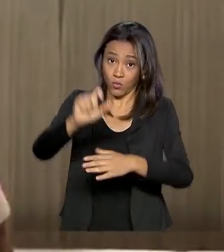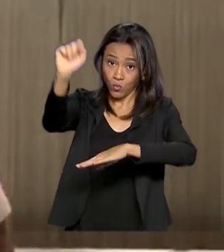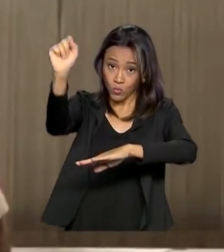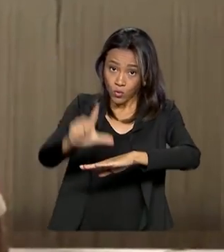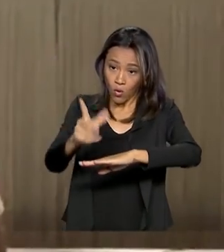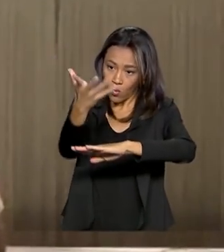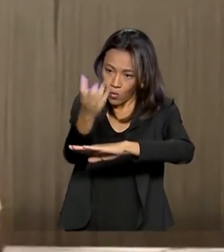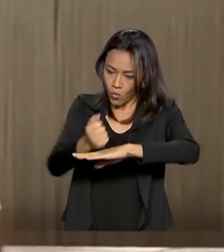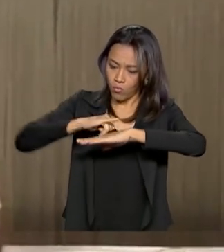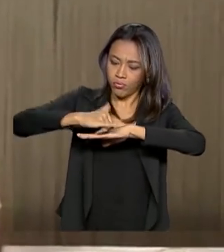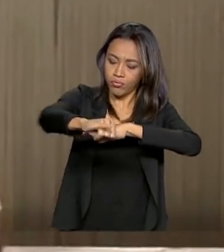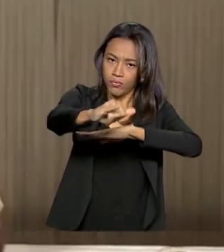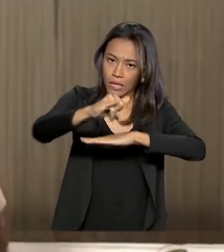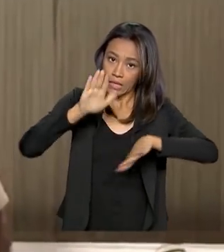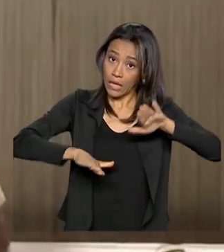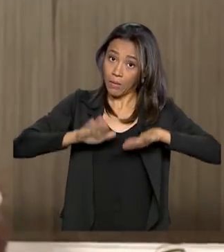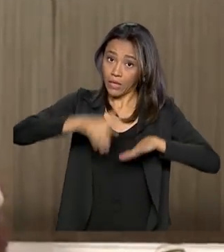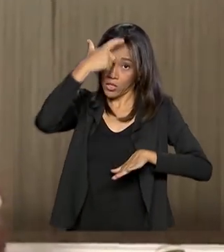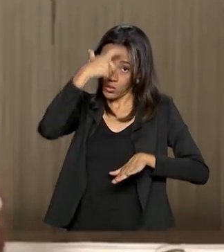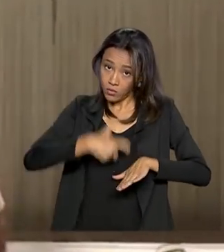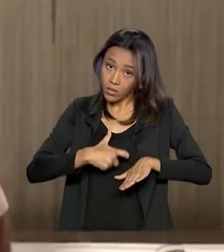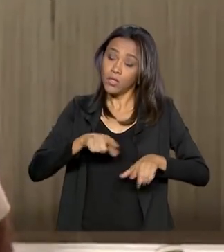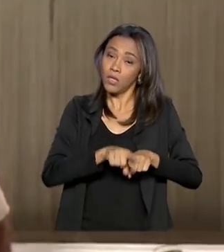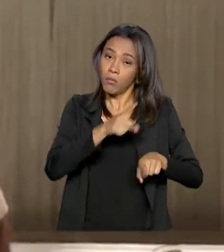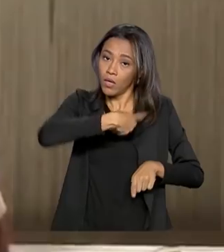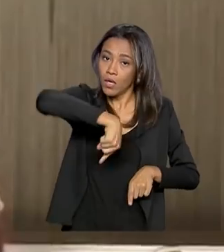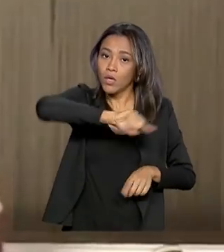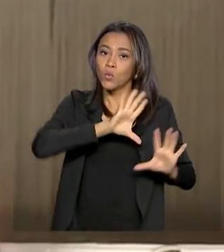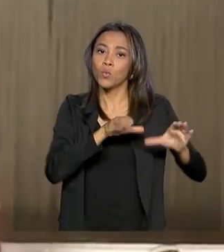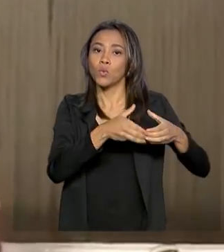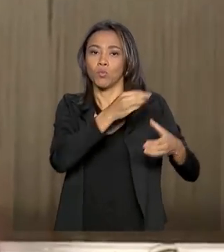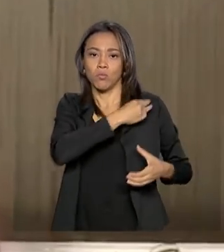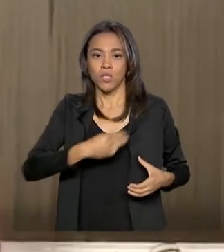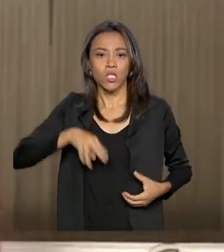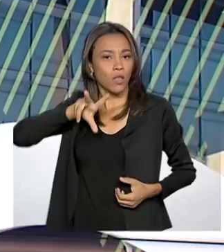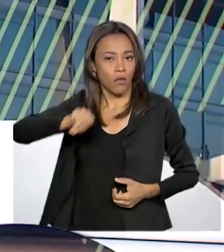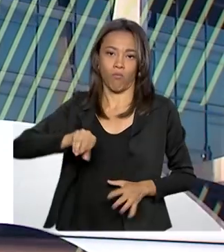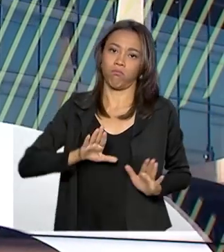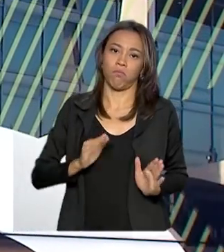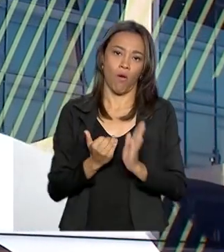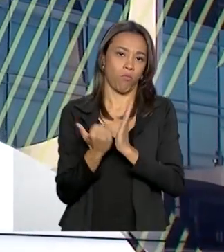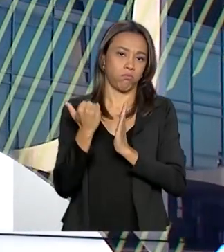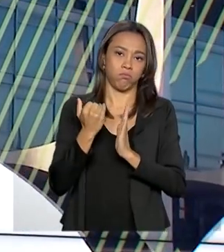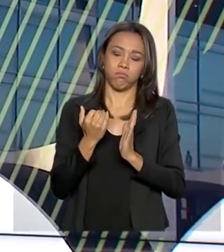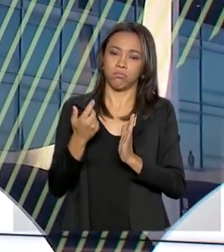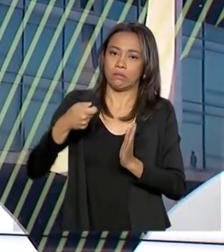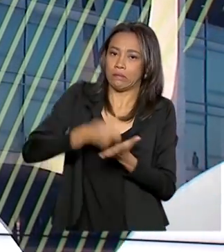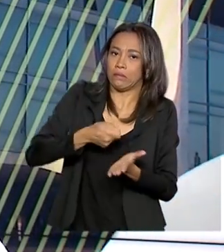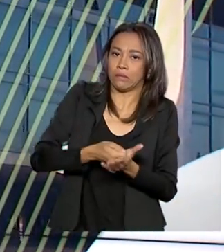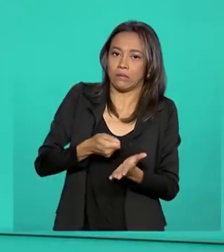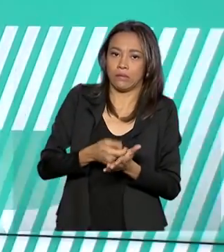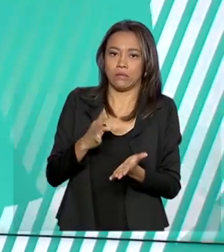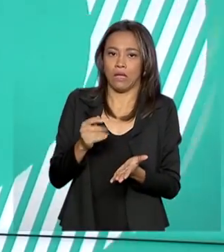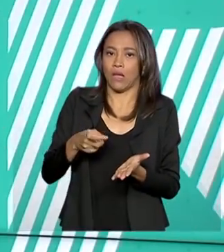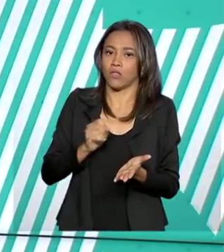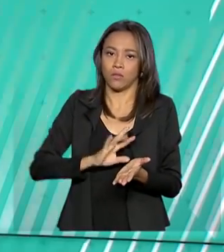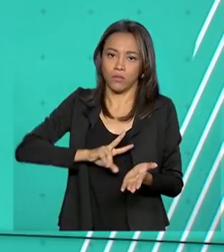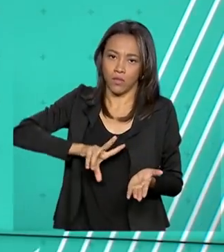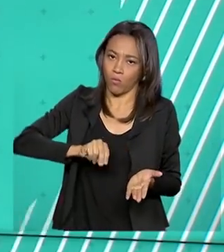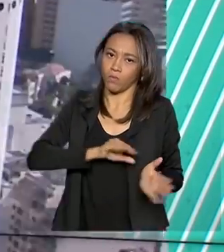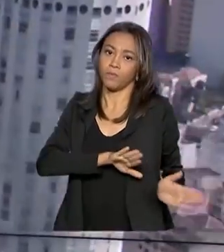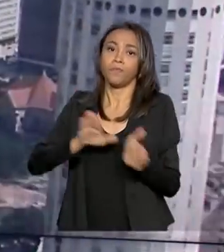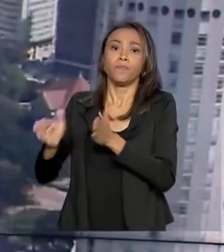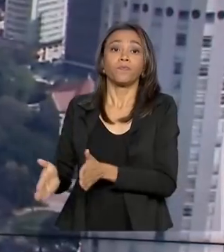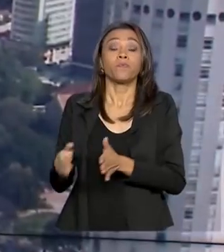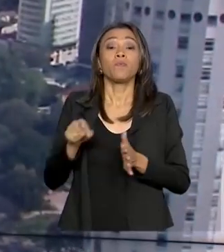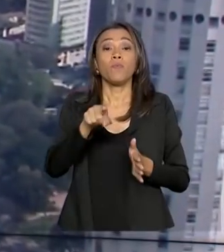depender do presidente Jair Bolsonaro e dos seus ministros, é não. E pelas redes sociais, o presidente Jair